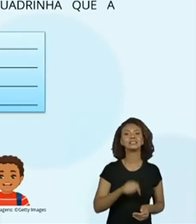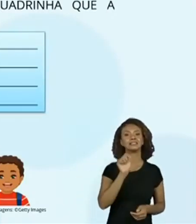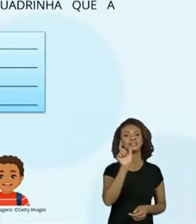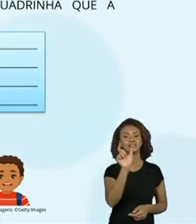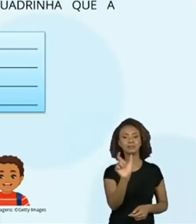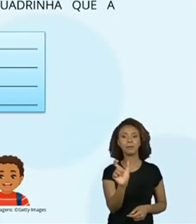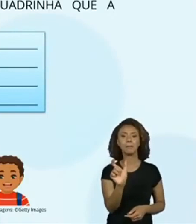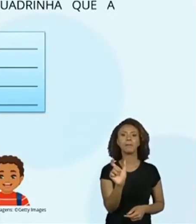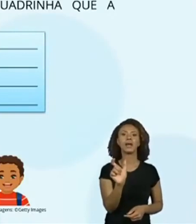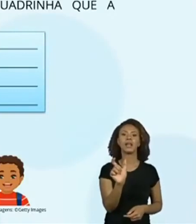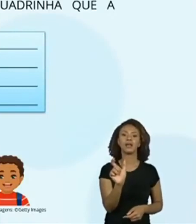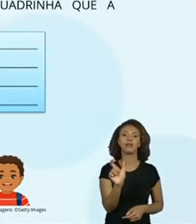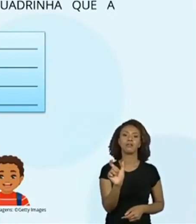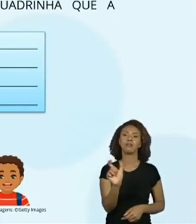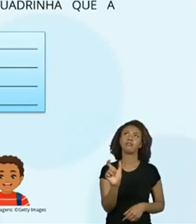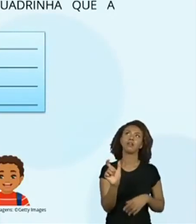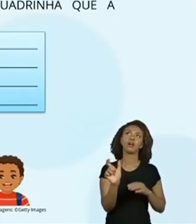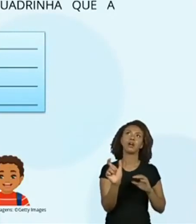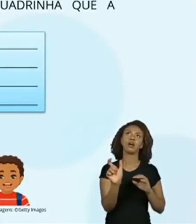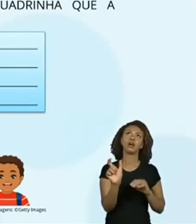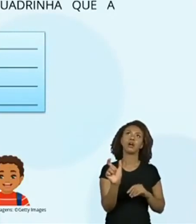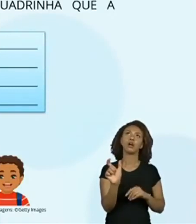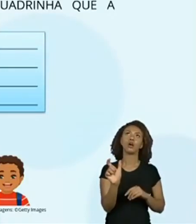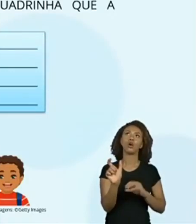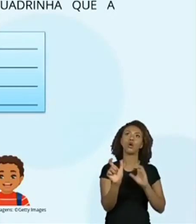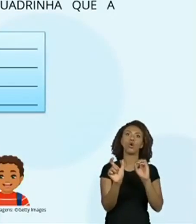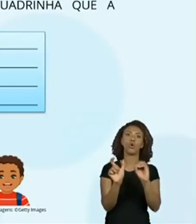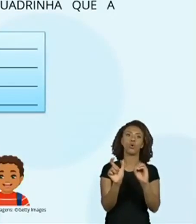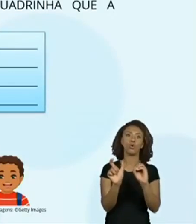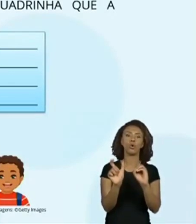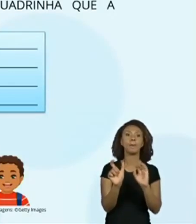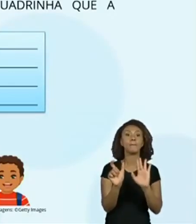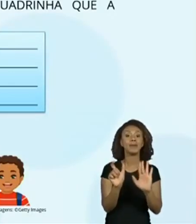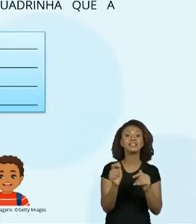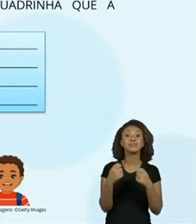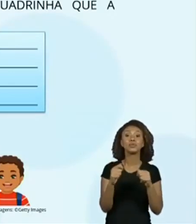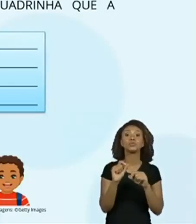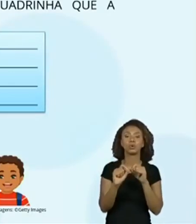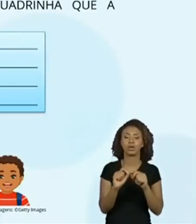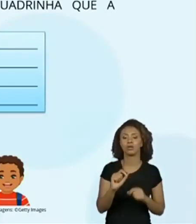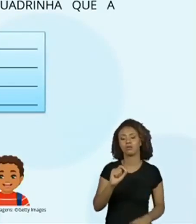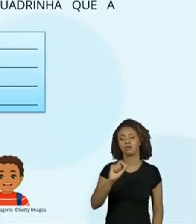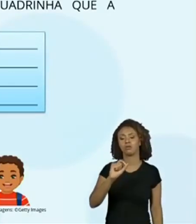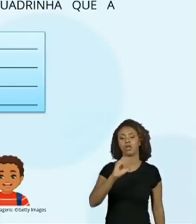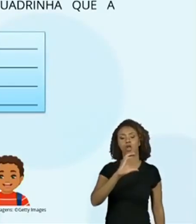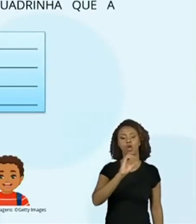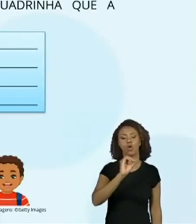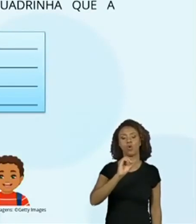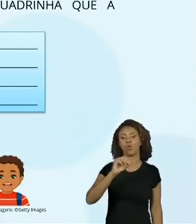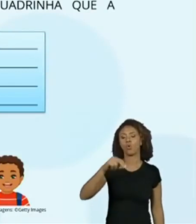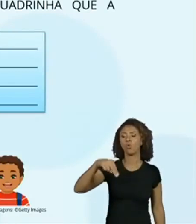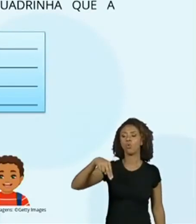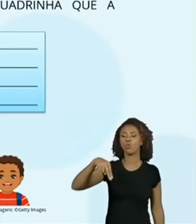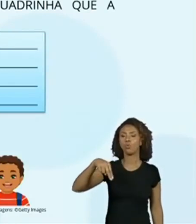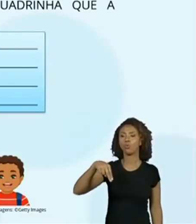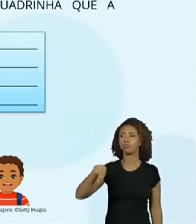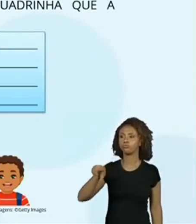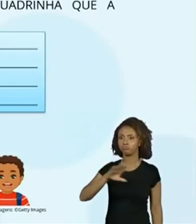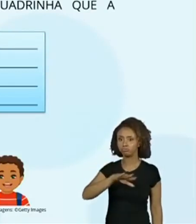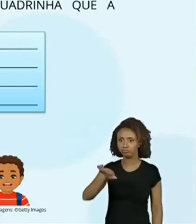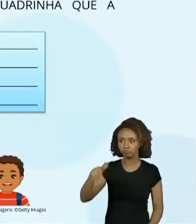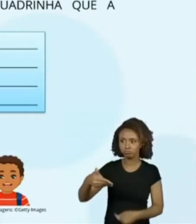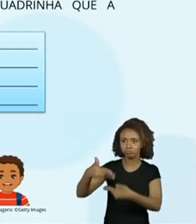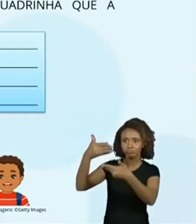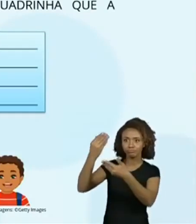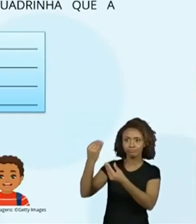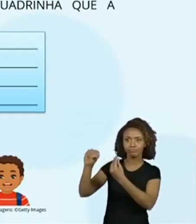exemplo, o C e o O? Co. Mas eu preciso de com. É, e eles já deram a dica, professora. Então, eu preciso de um pouquinho mais.